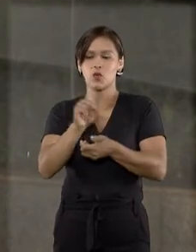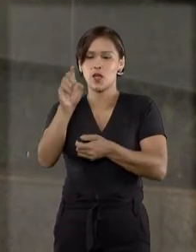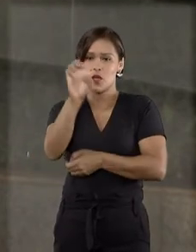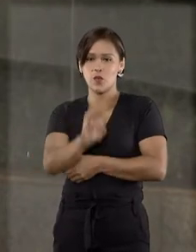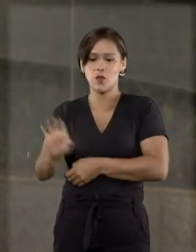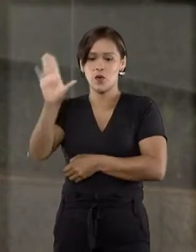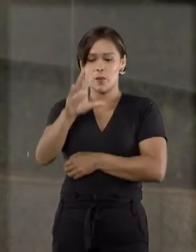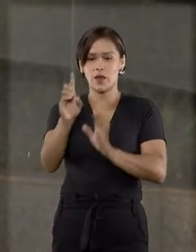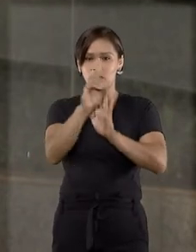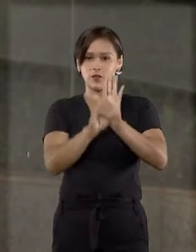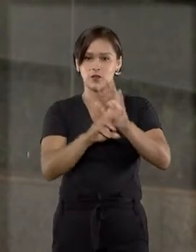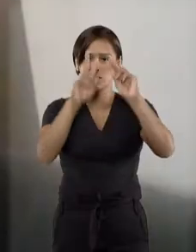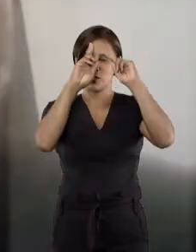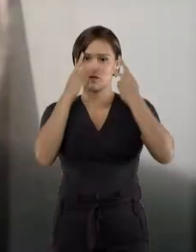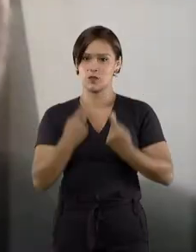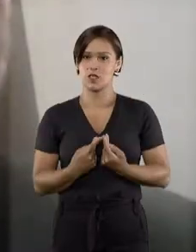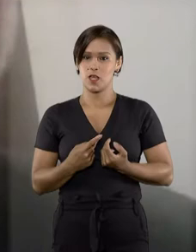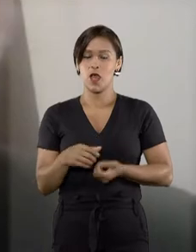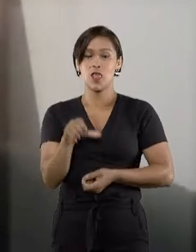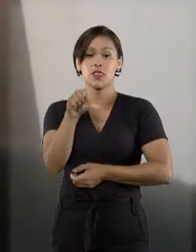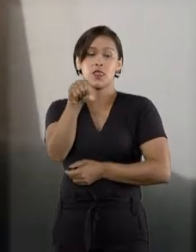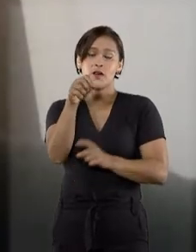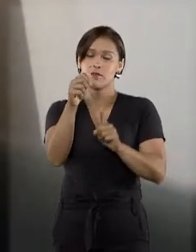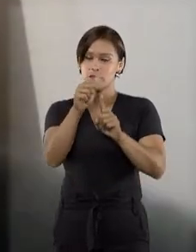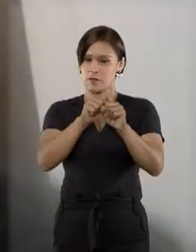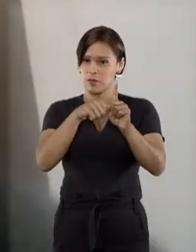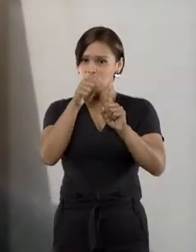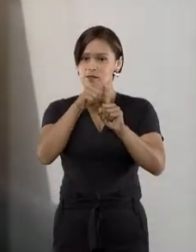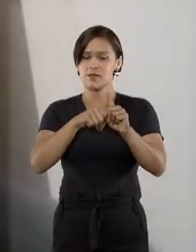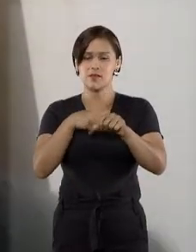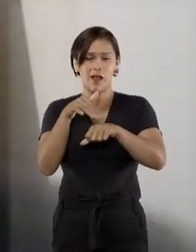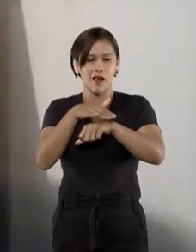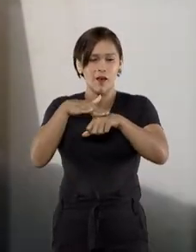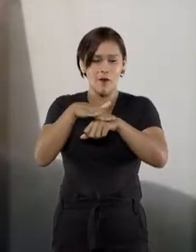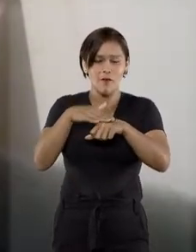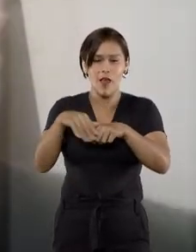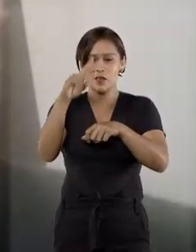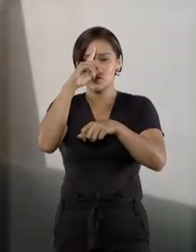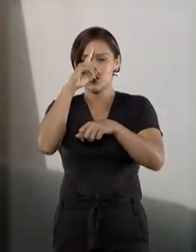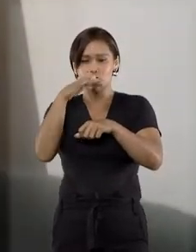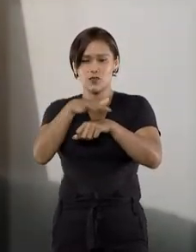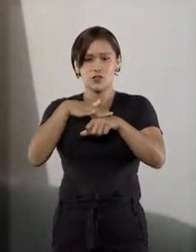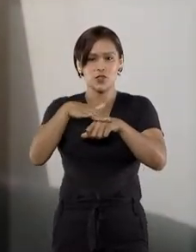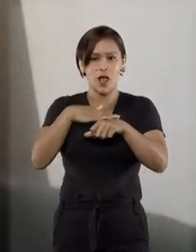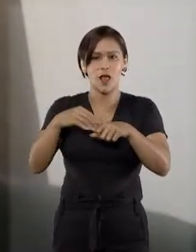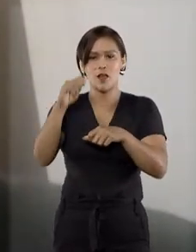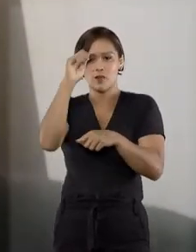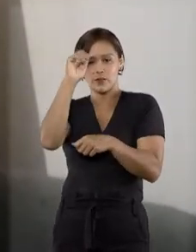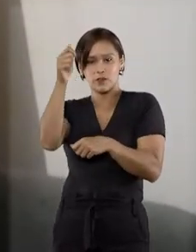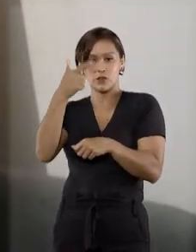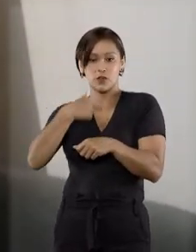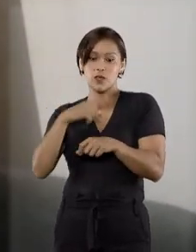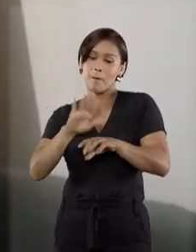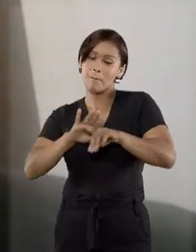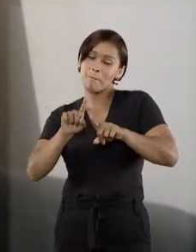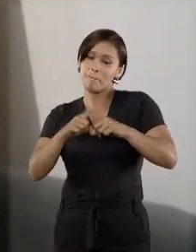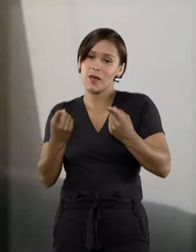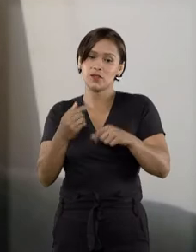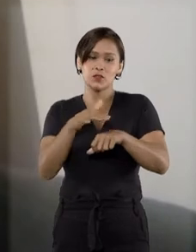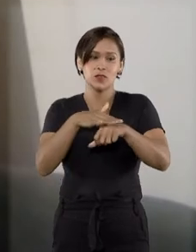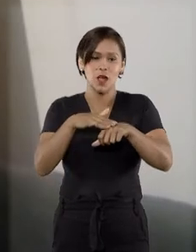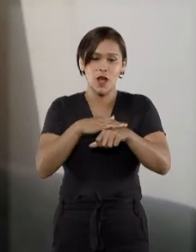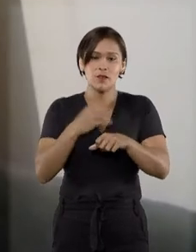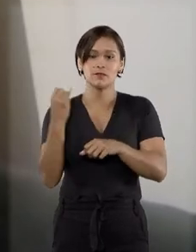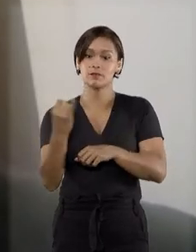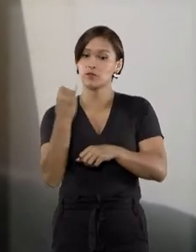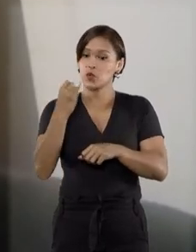Europeia de Direitos Humanos. Foram cerca de nove meses de diálogo constante com os autores, mas um diálogo muito